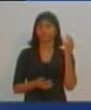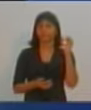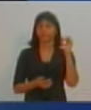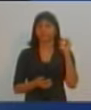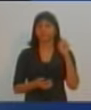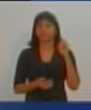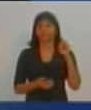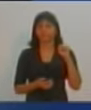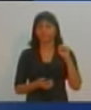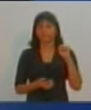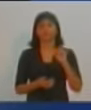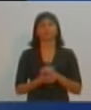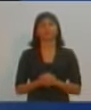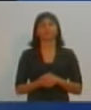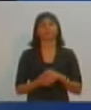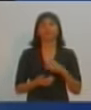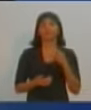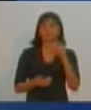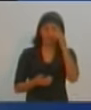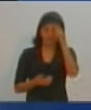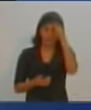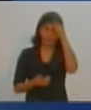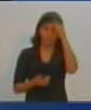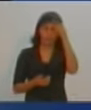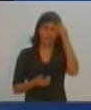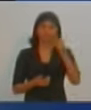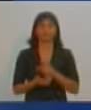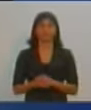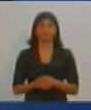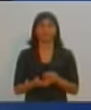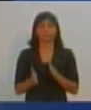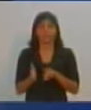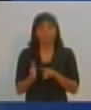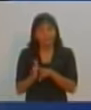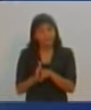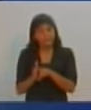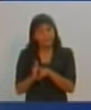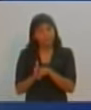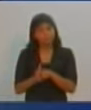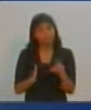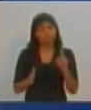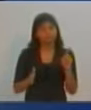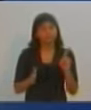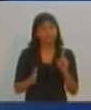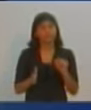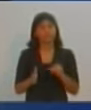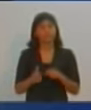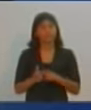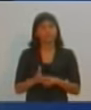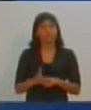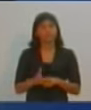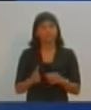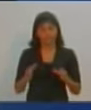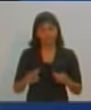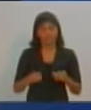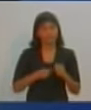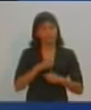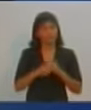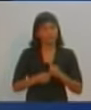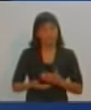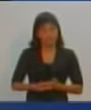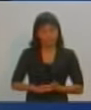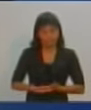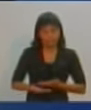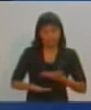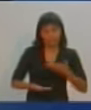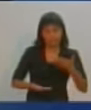É de suma importância que façamos esse papel e nós faremos esse papel de não permitir que essas empresas saiam de Presidente Prudente. Isso